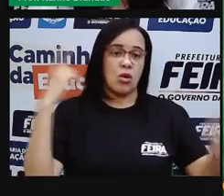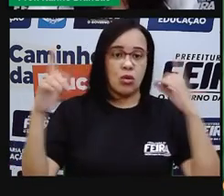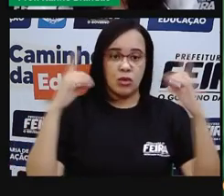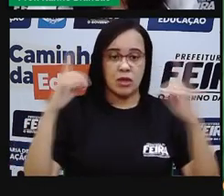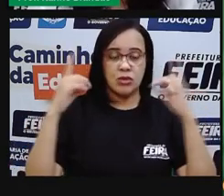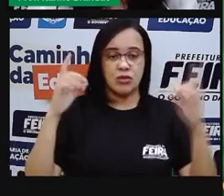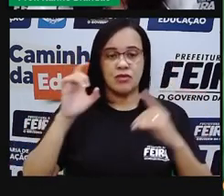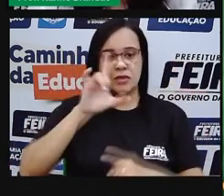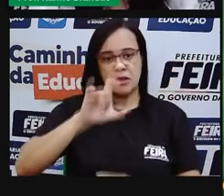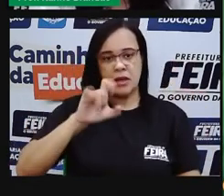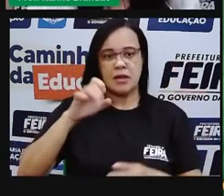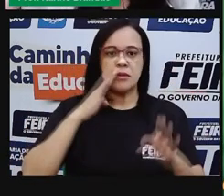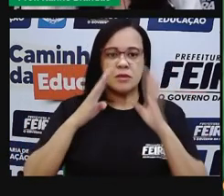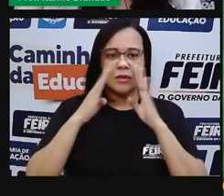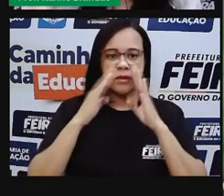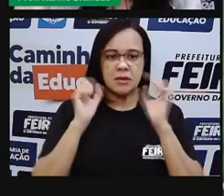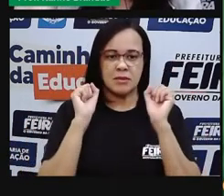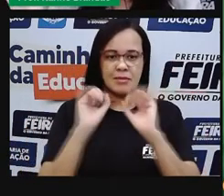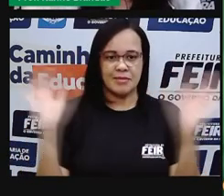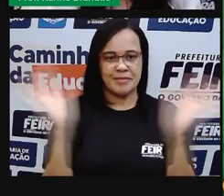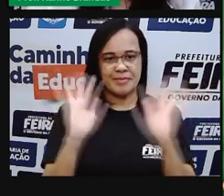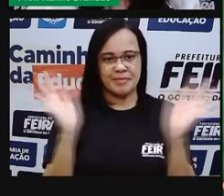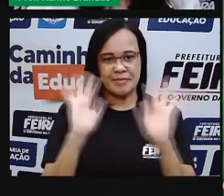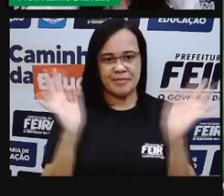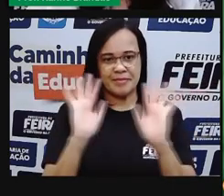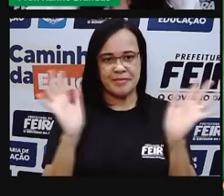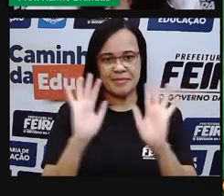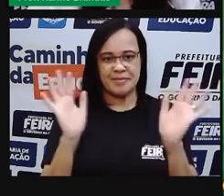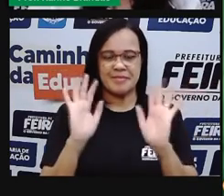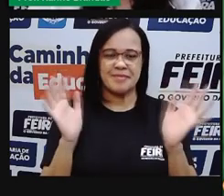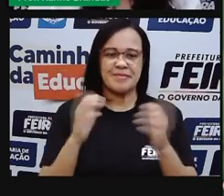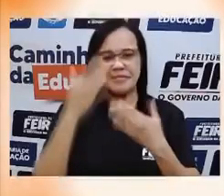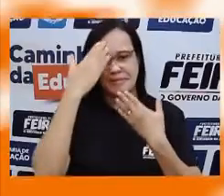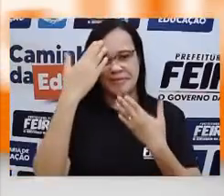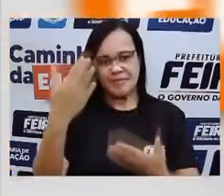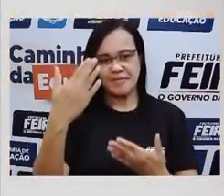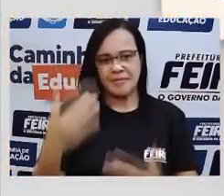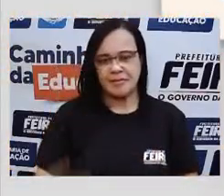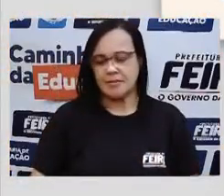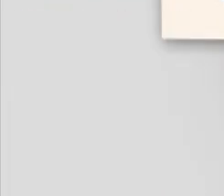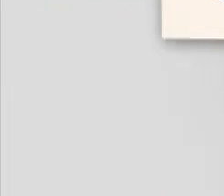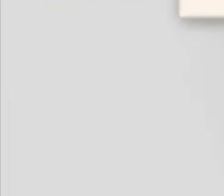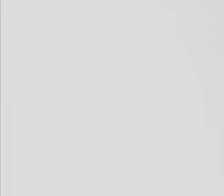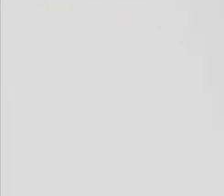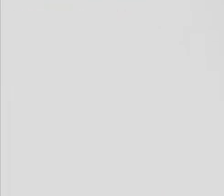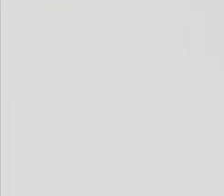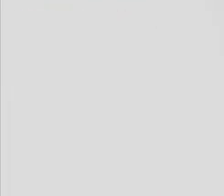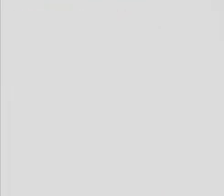comigo pelas redes sociais. até mais, tchauzinho, obrigada. E aí